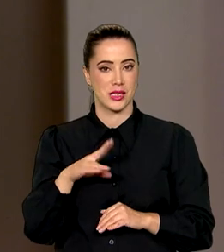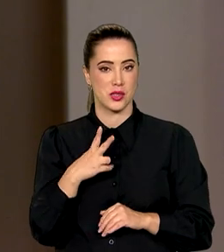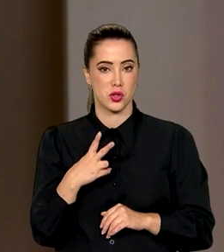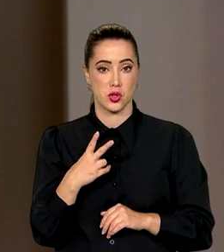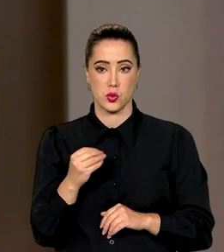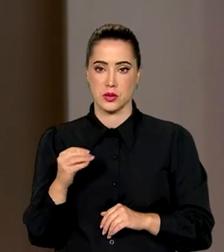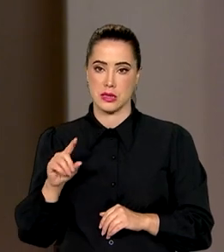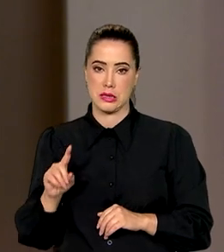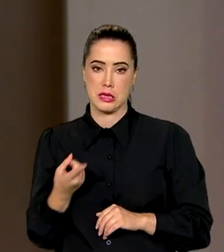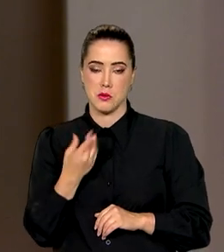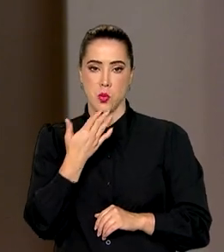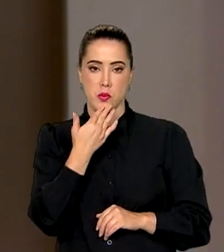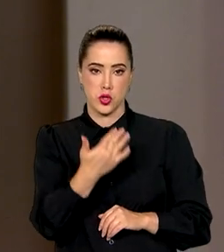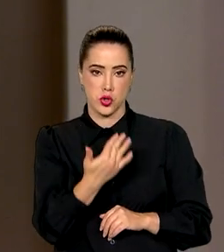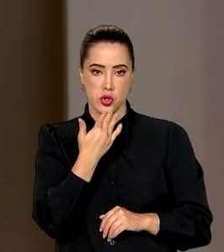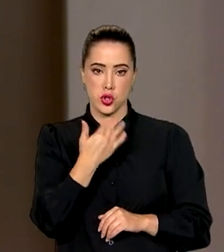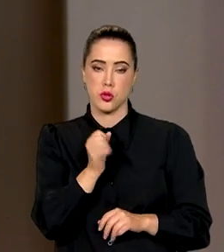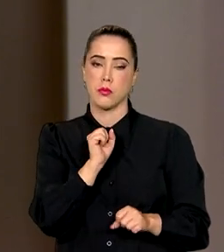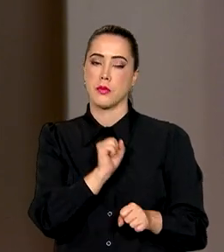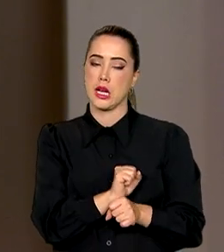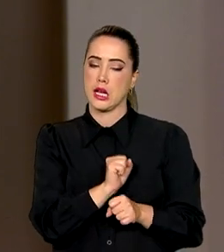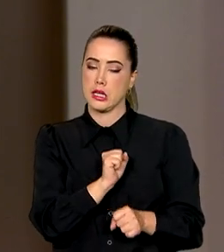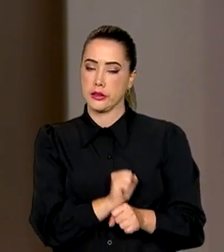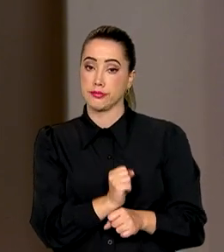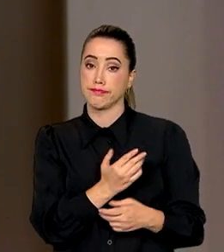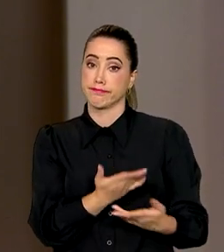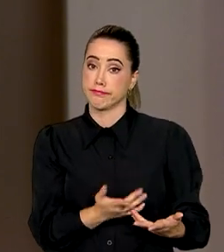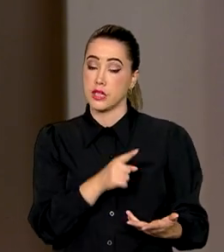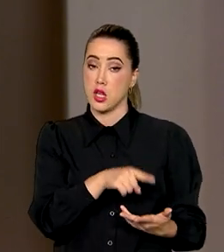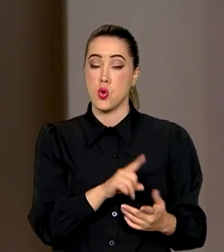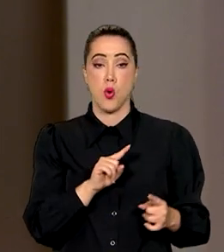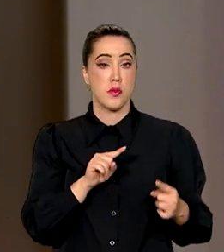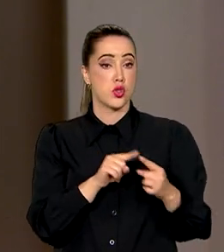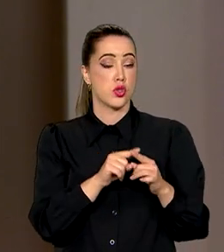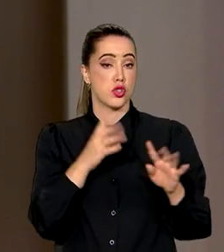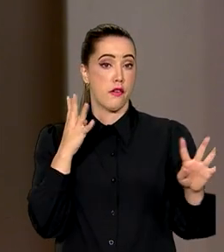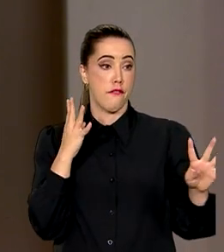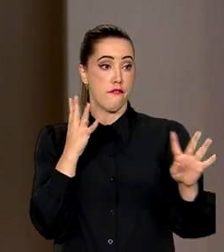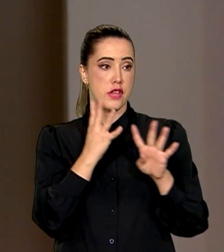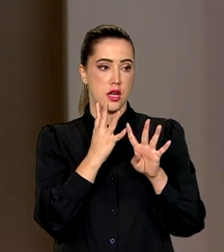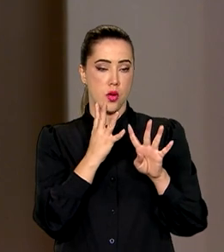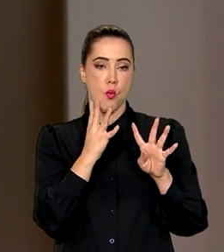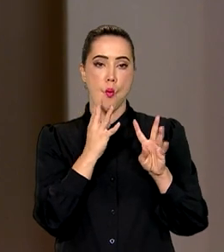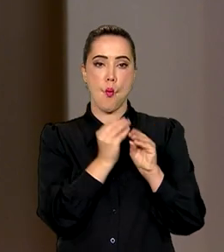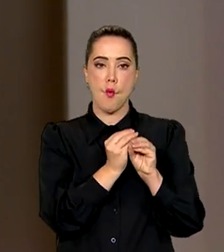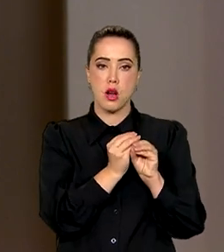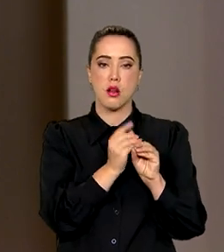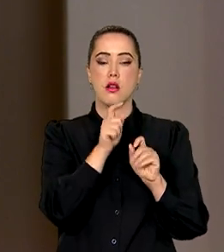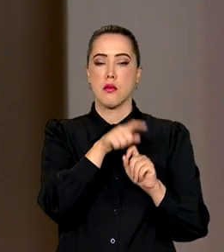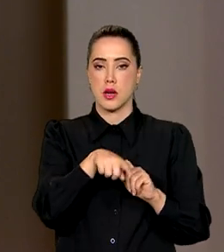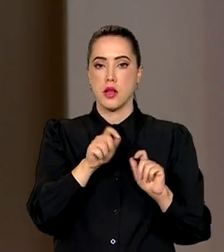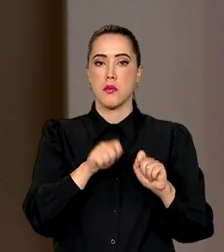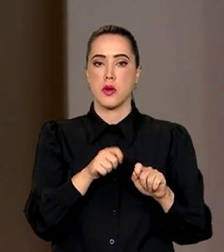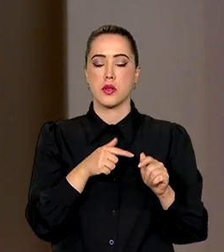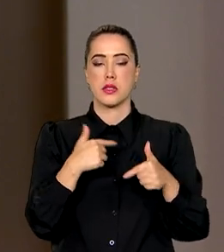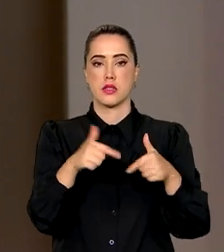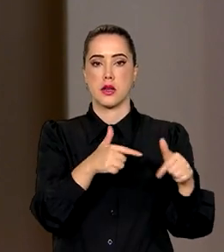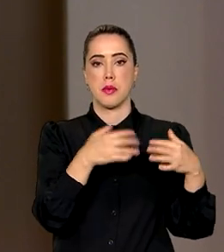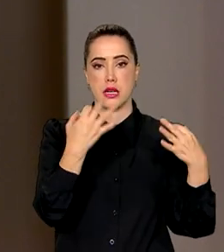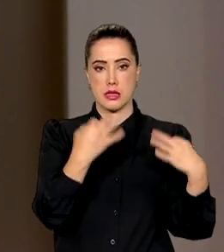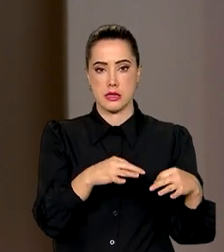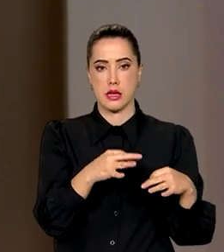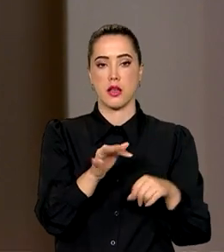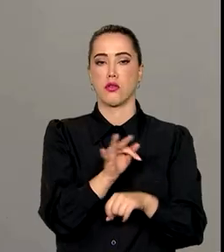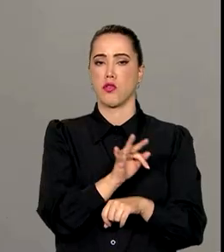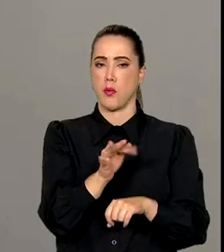solicitações do documento estão represadas e o objetivo é zerar esses pedidos para que os pescadores possam trabalhar de forma